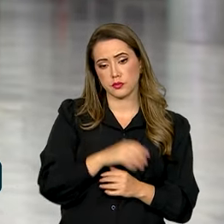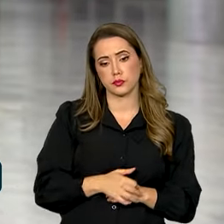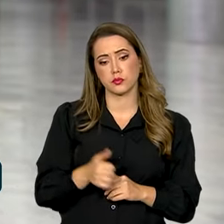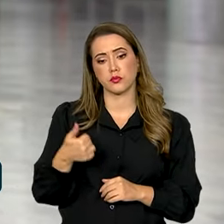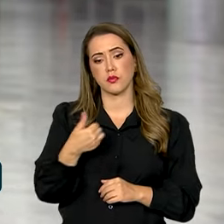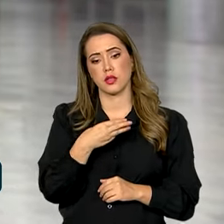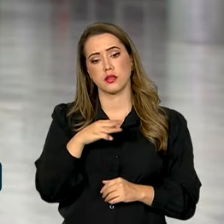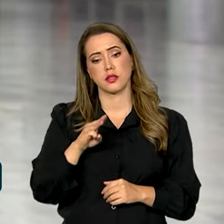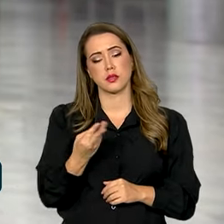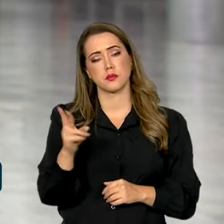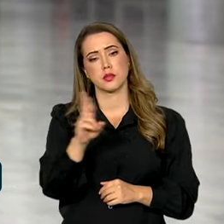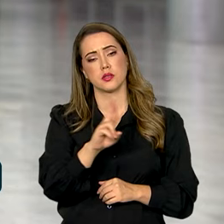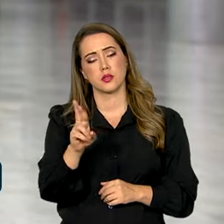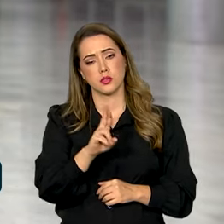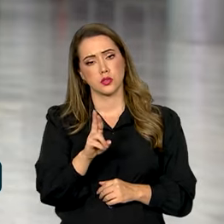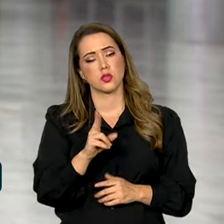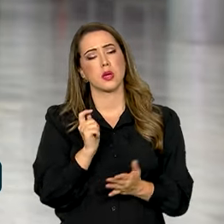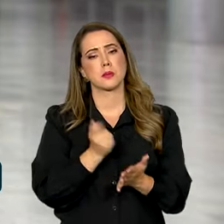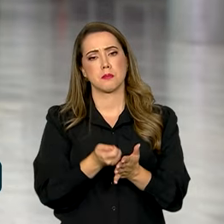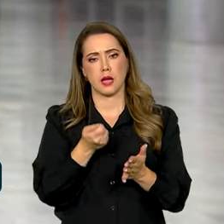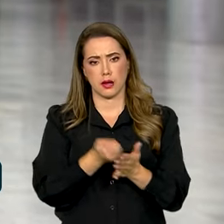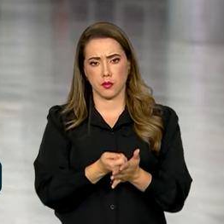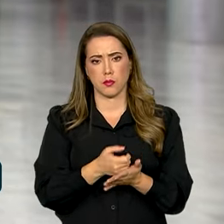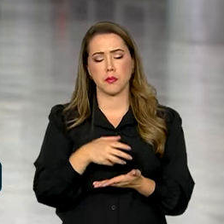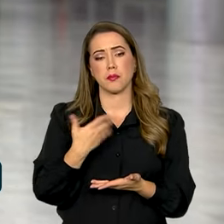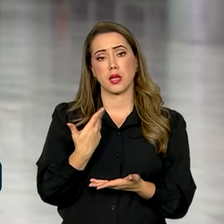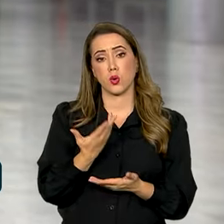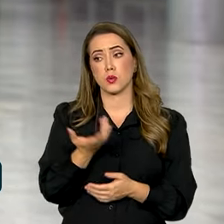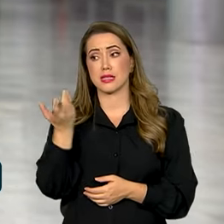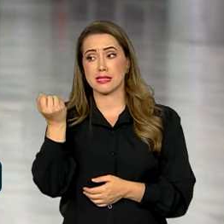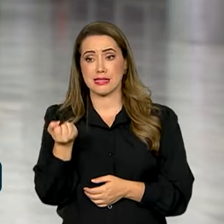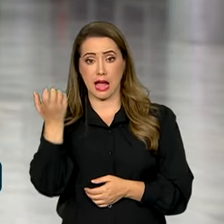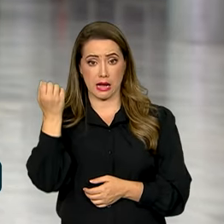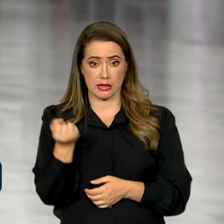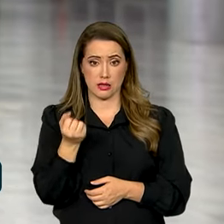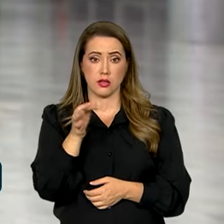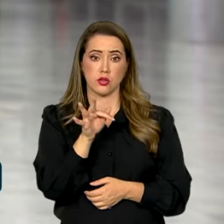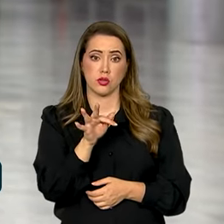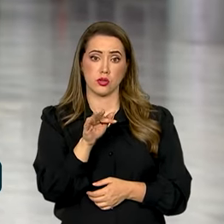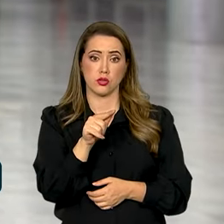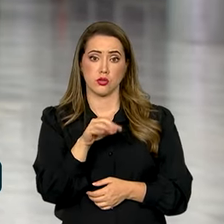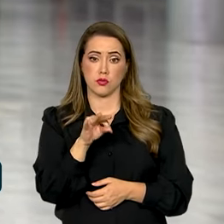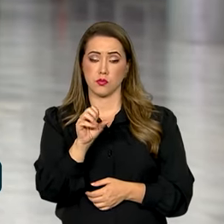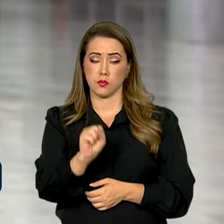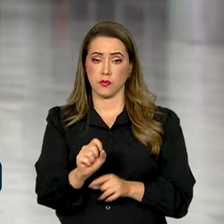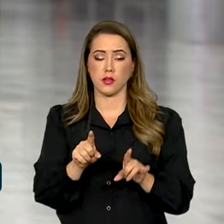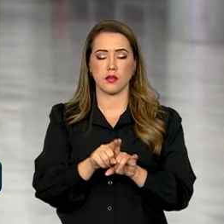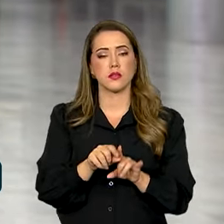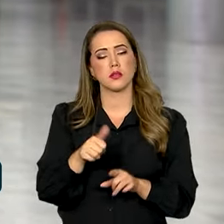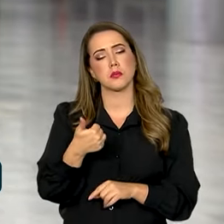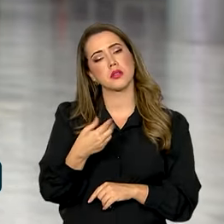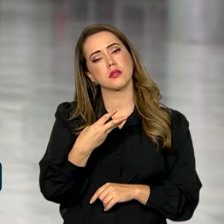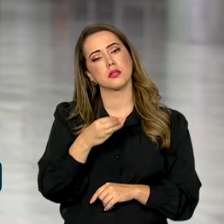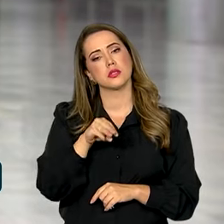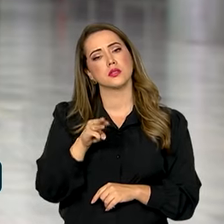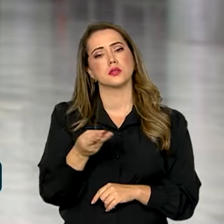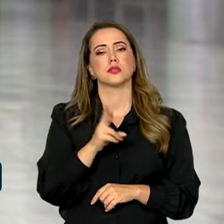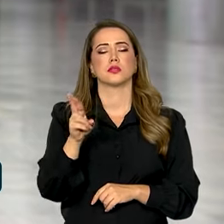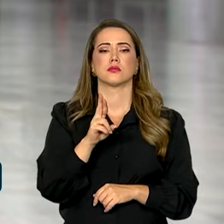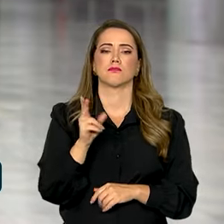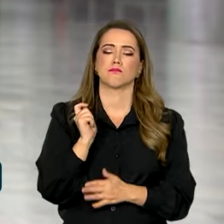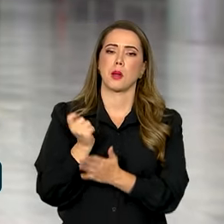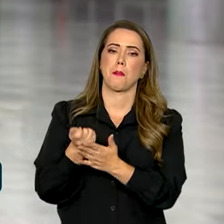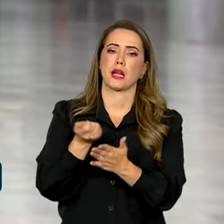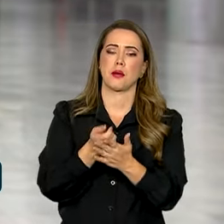R$ 13 milhões pagos pelo Saque Calamidade FGTS, além de R 130 milhões em